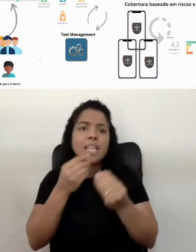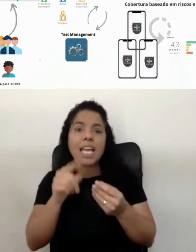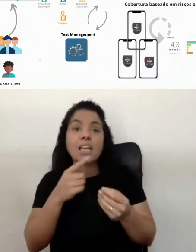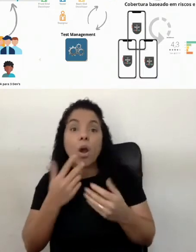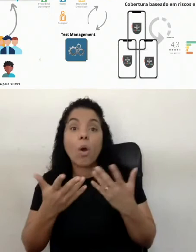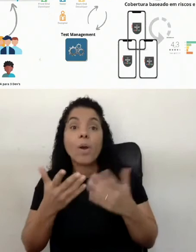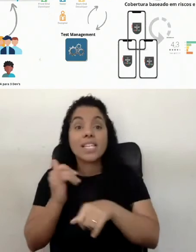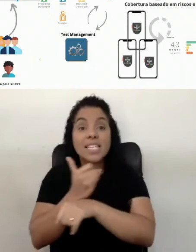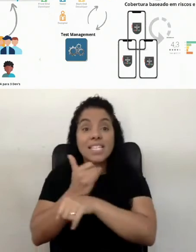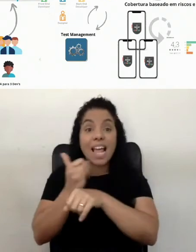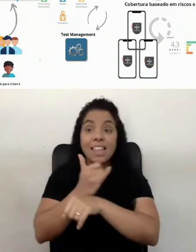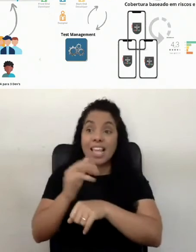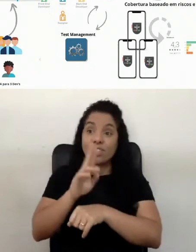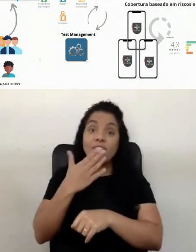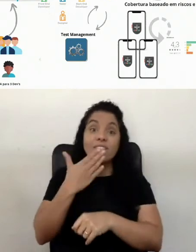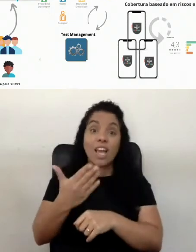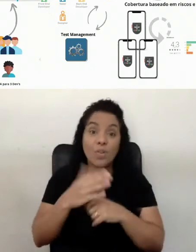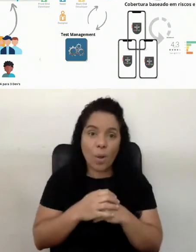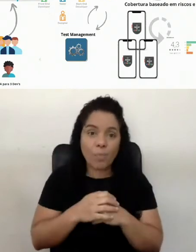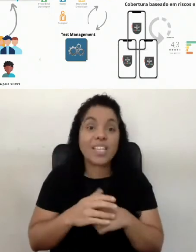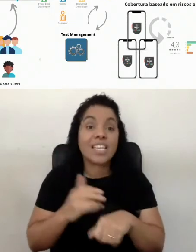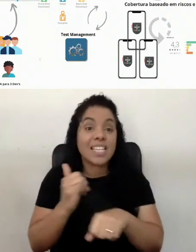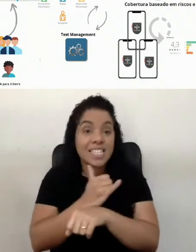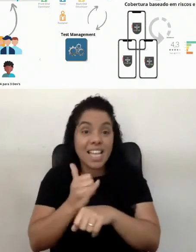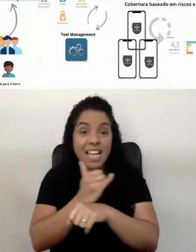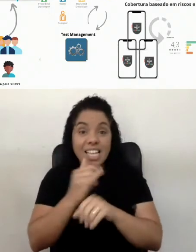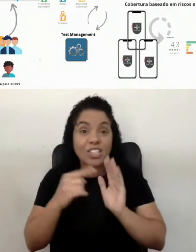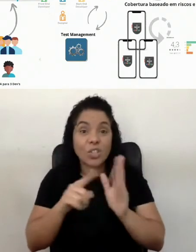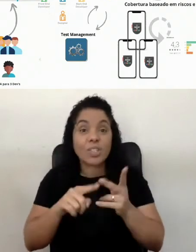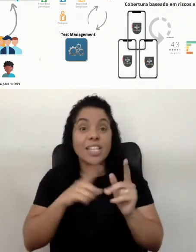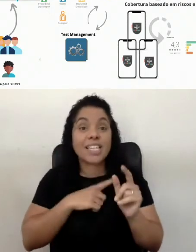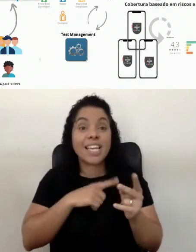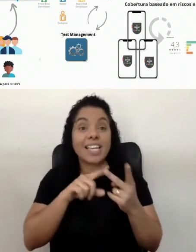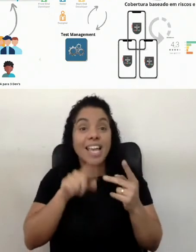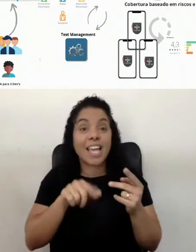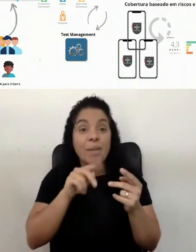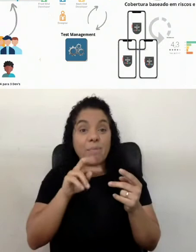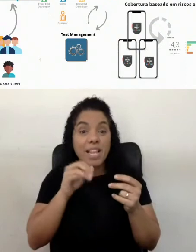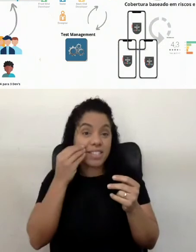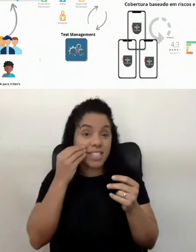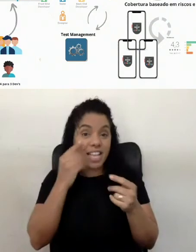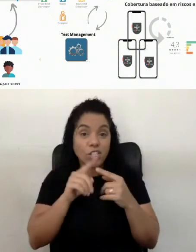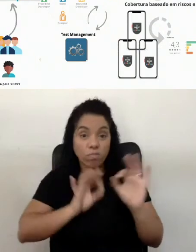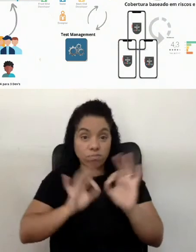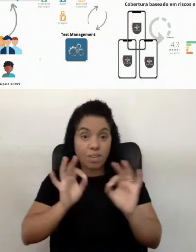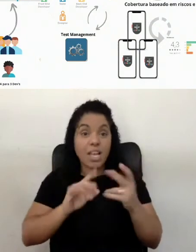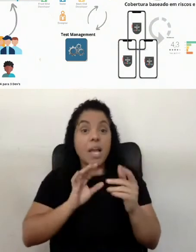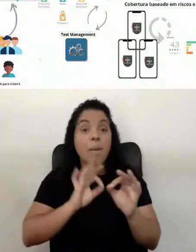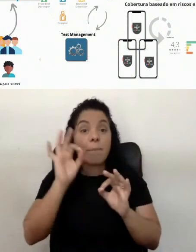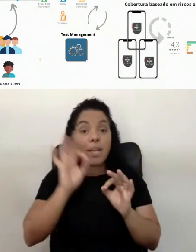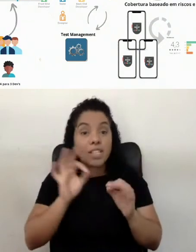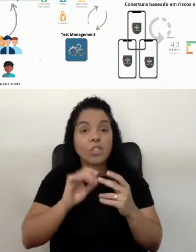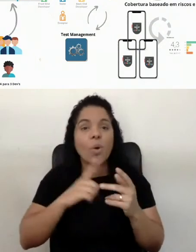estratégia que eu vou utilizar? Eu uso a estratégia aqui, aí eu trouxe aqui a pirâmide de teste, onde eu vou planejar um percentual de teste na camada